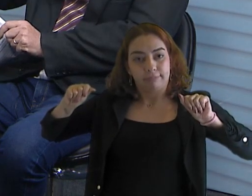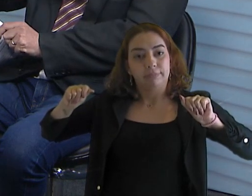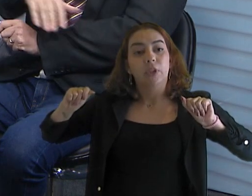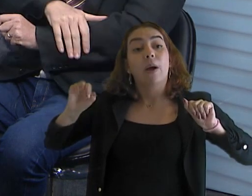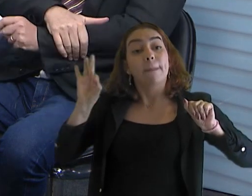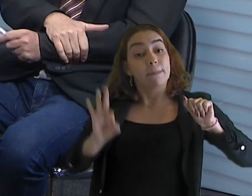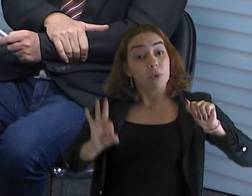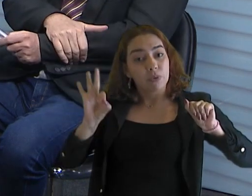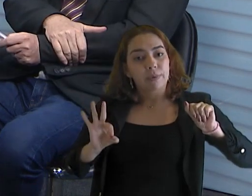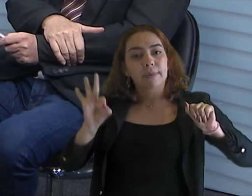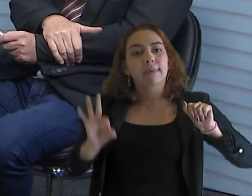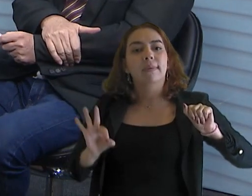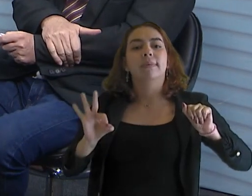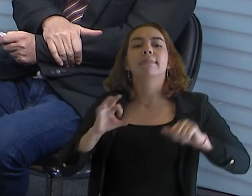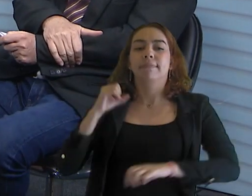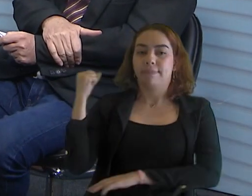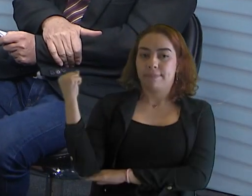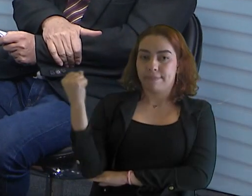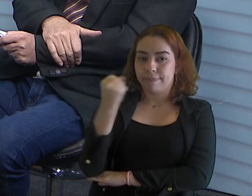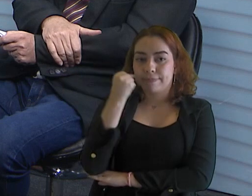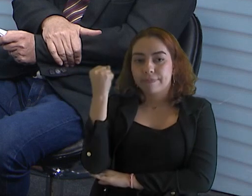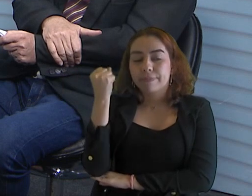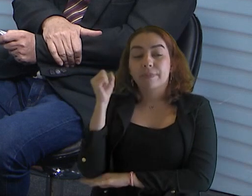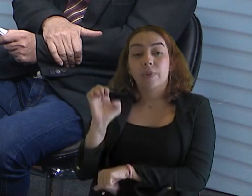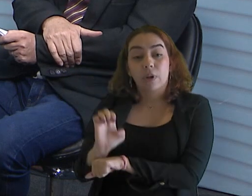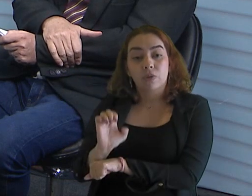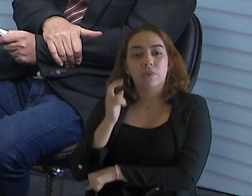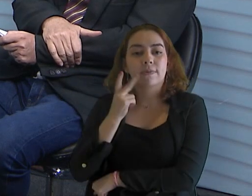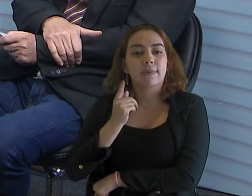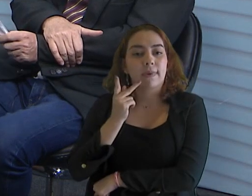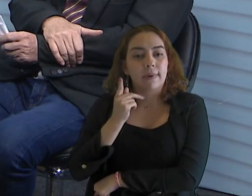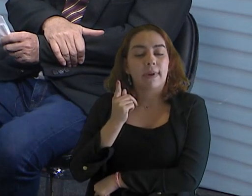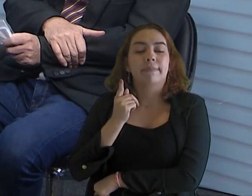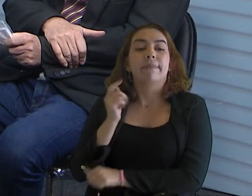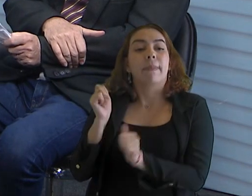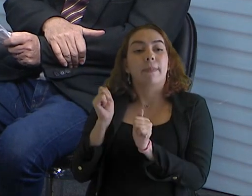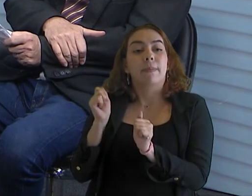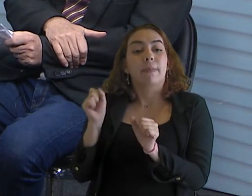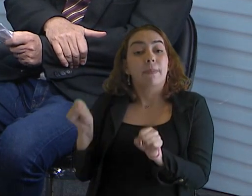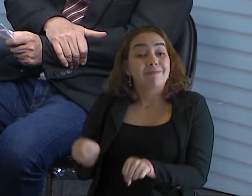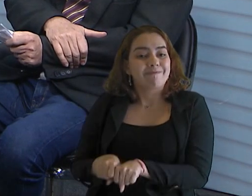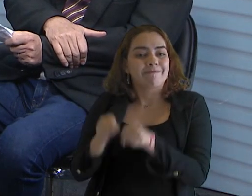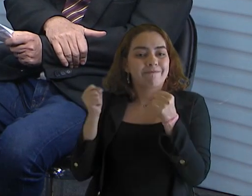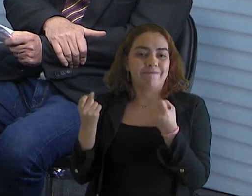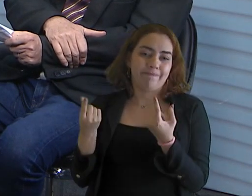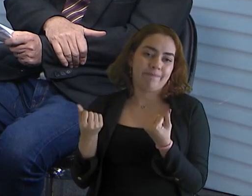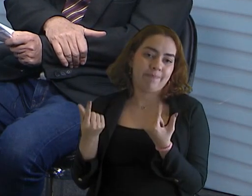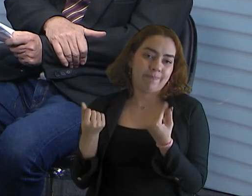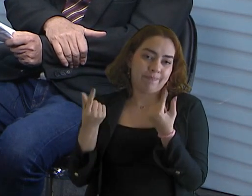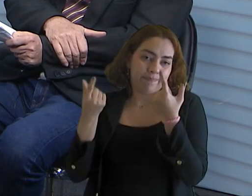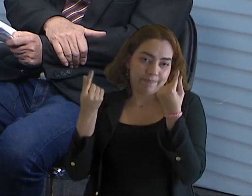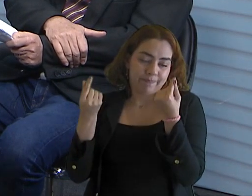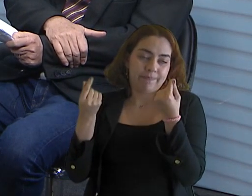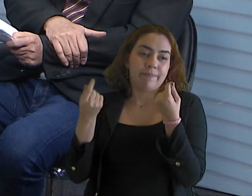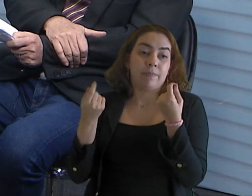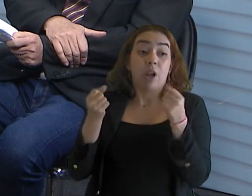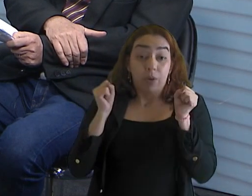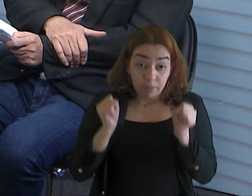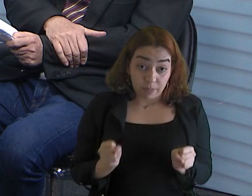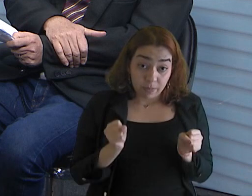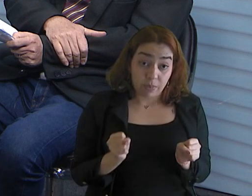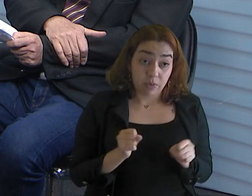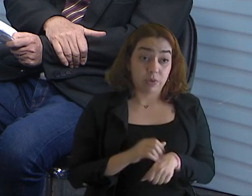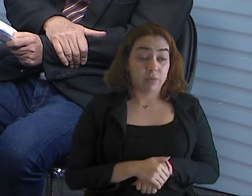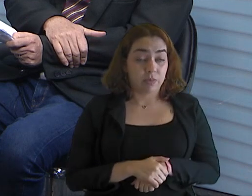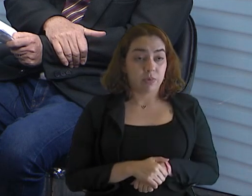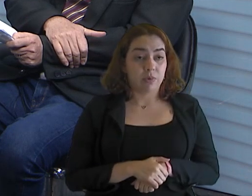parte das praias do Estado do Ceará. E um prejuízo econômico terrível. Isso. Então, tudo isso, o Tribunal de Contas pode fiscalizar a política pública que